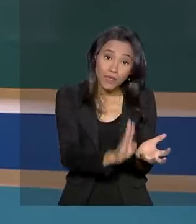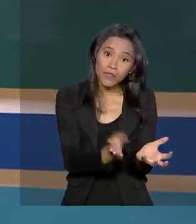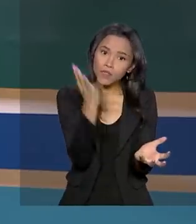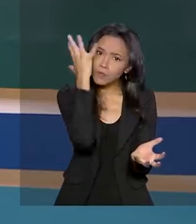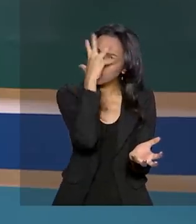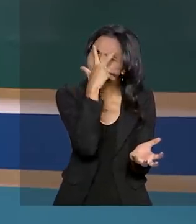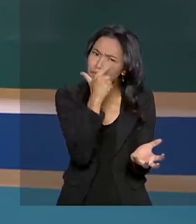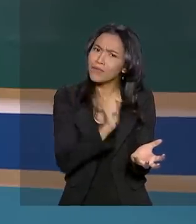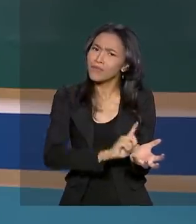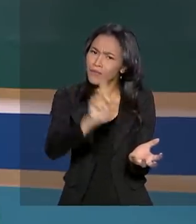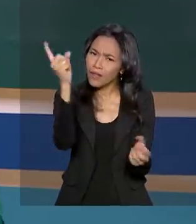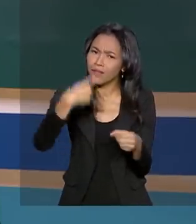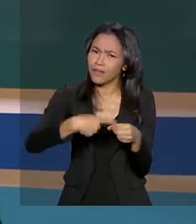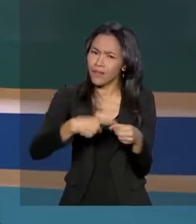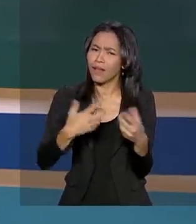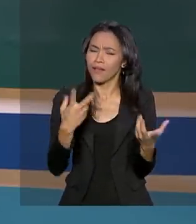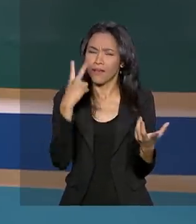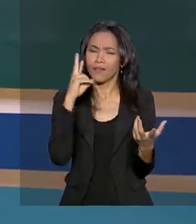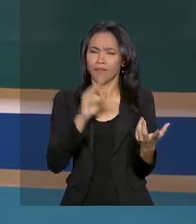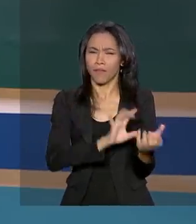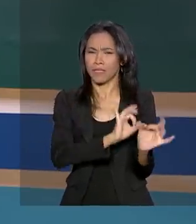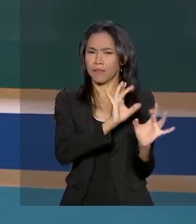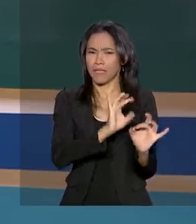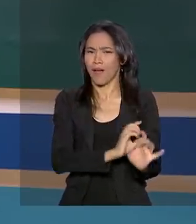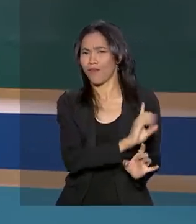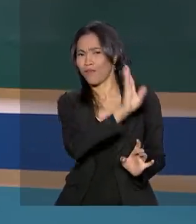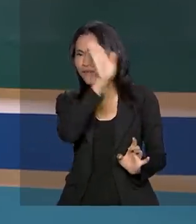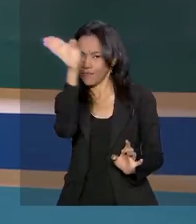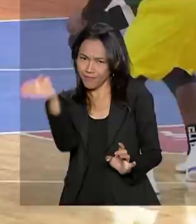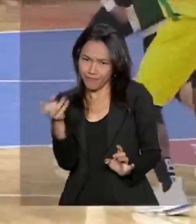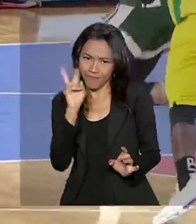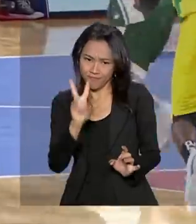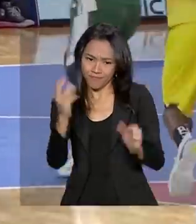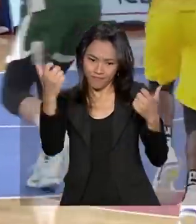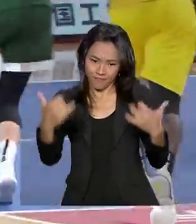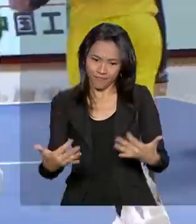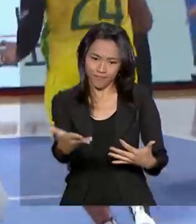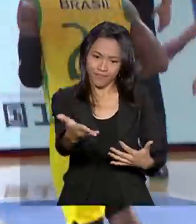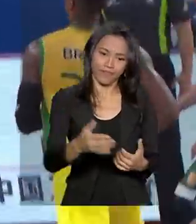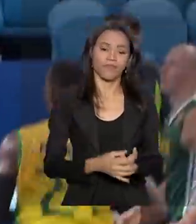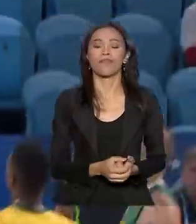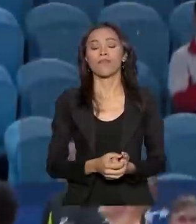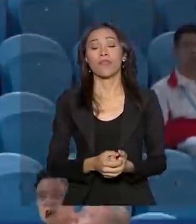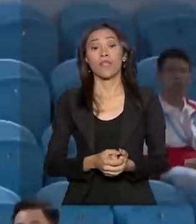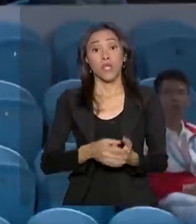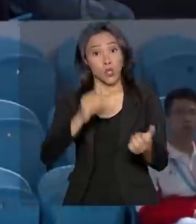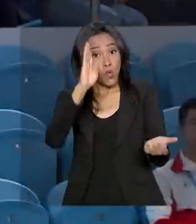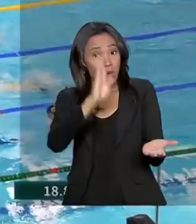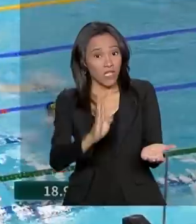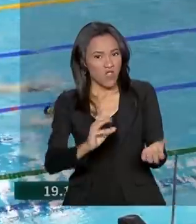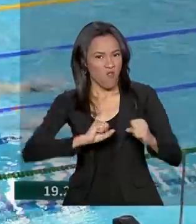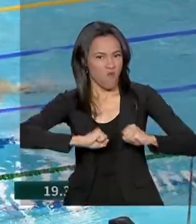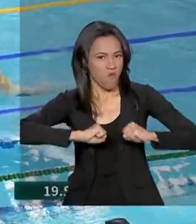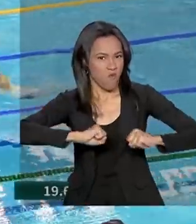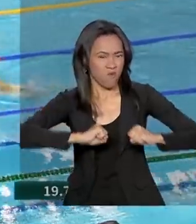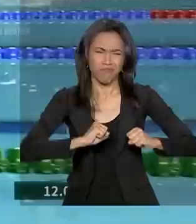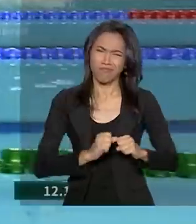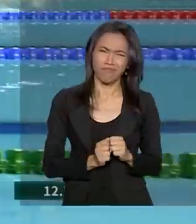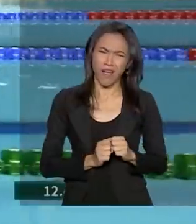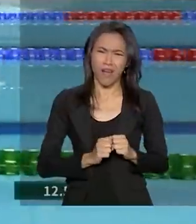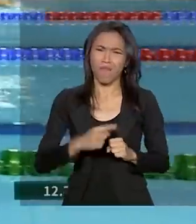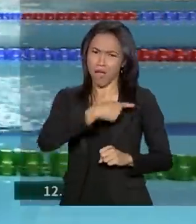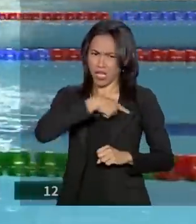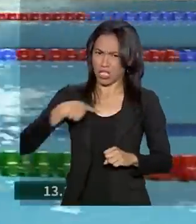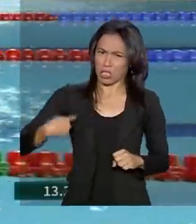Urã. Confira com o nosso enviado especial, Igor Santos. O ritmo do Brasil não está tão forte quanto o da China, mas elas continuam